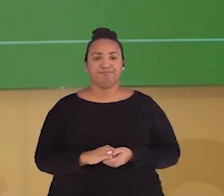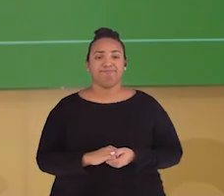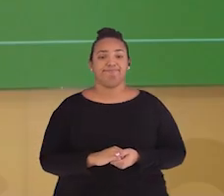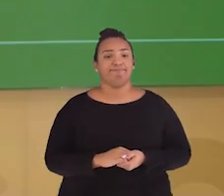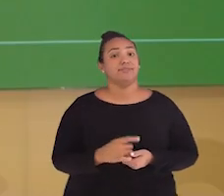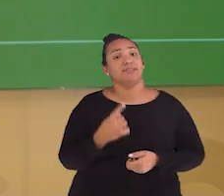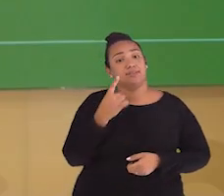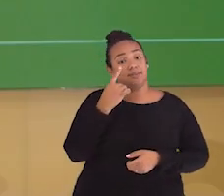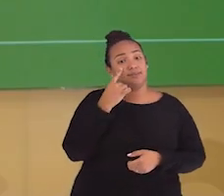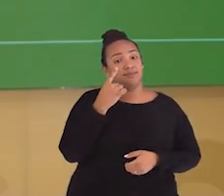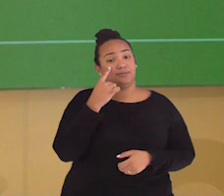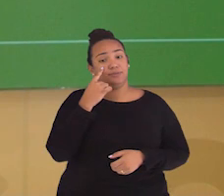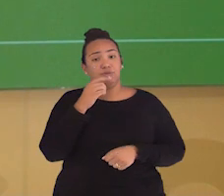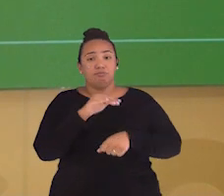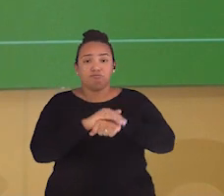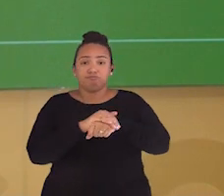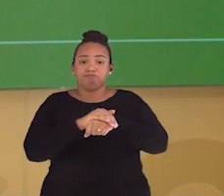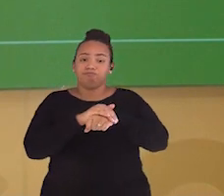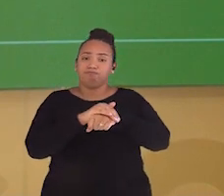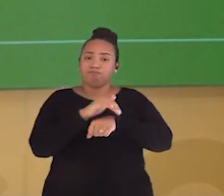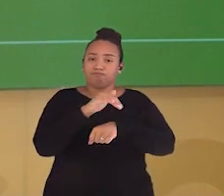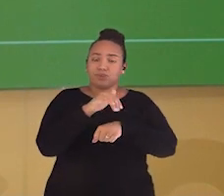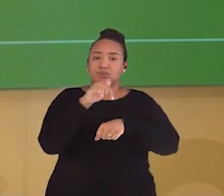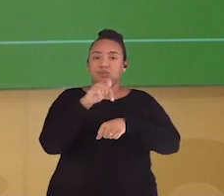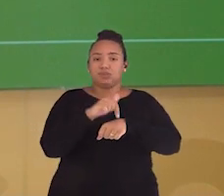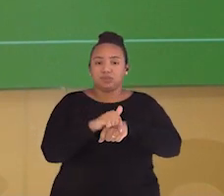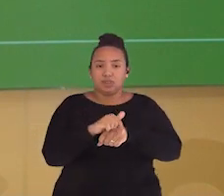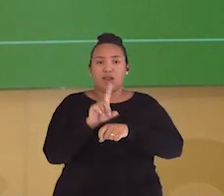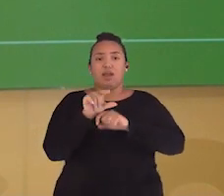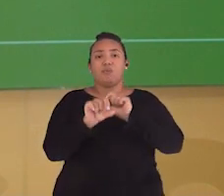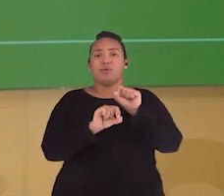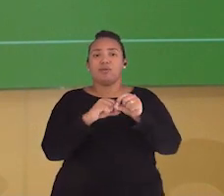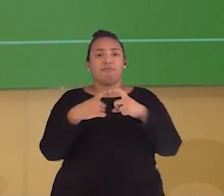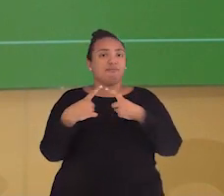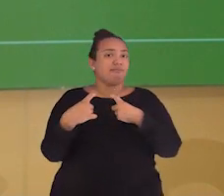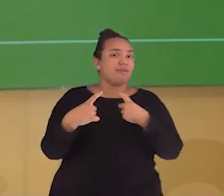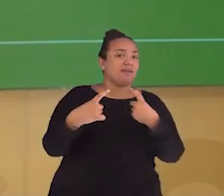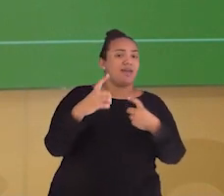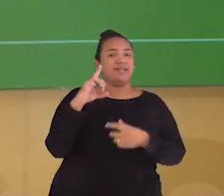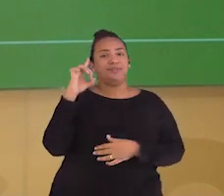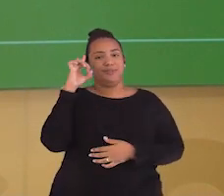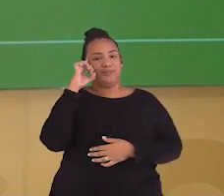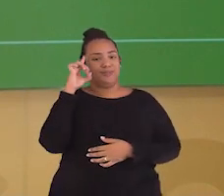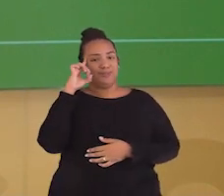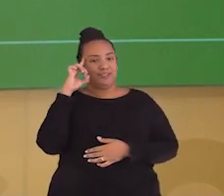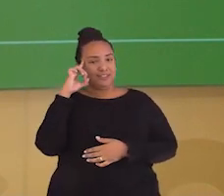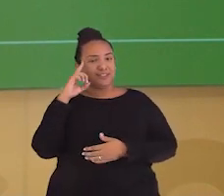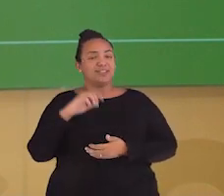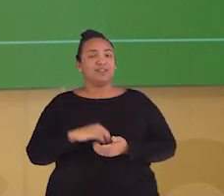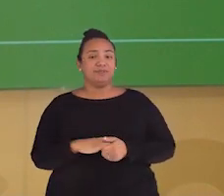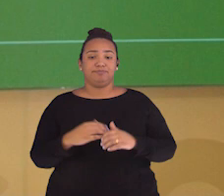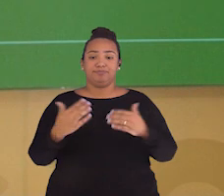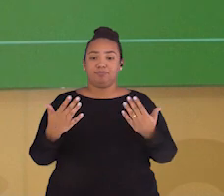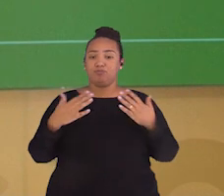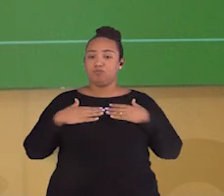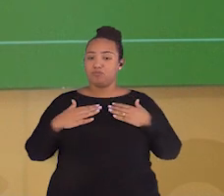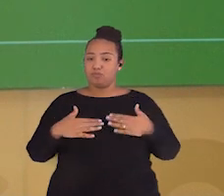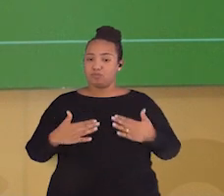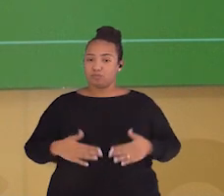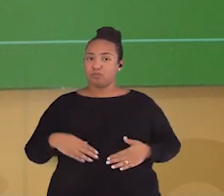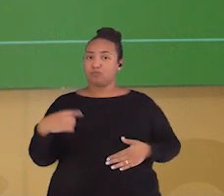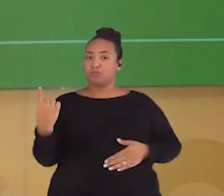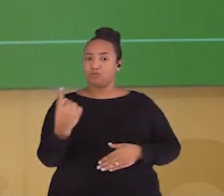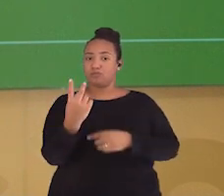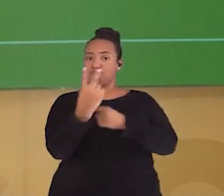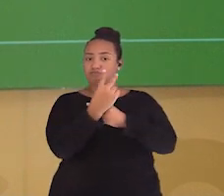Viram só? O combate a infecções se trata de uma guerra contínua, na qual nossos anticorpos nos